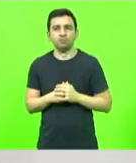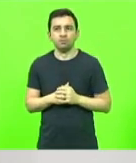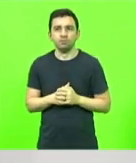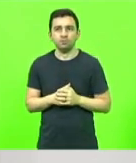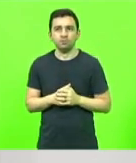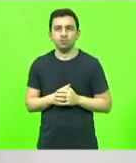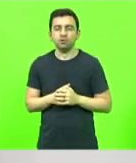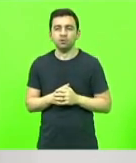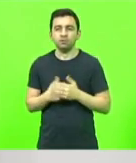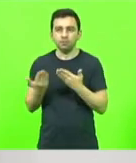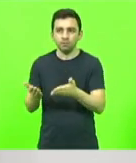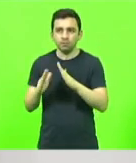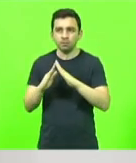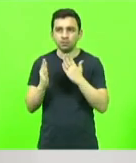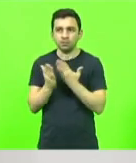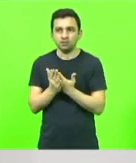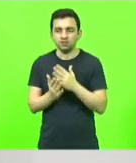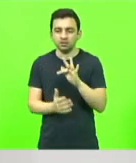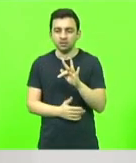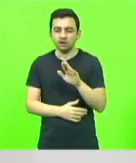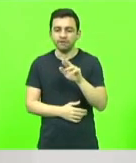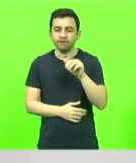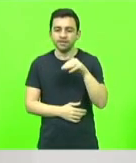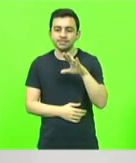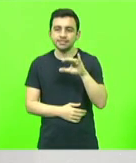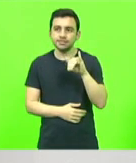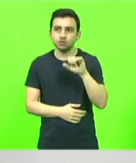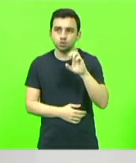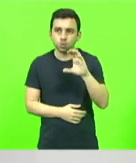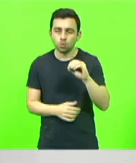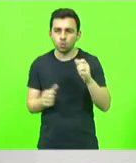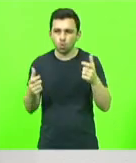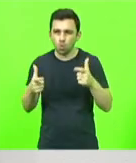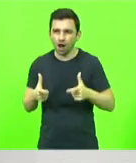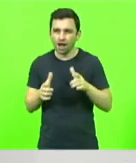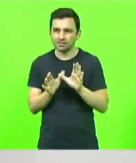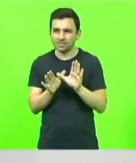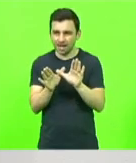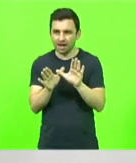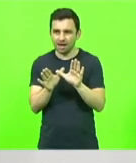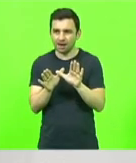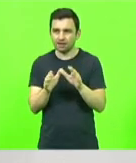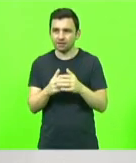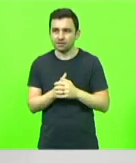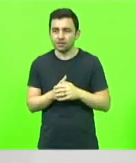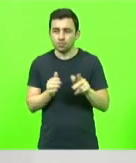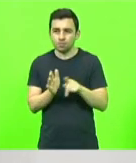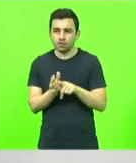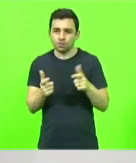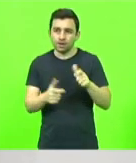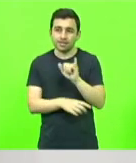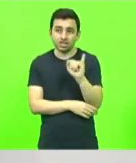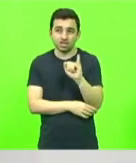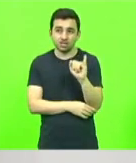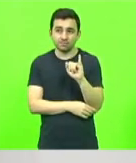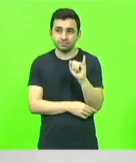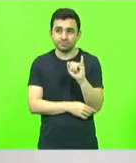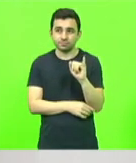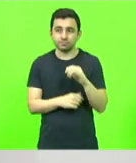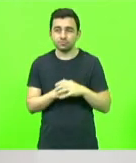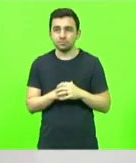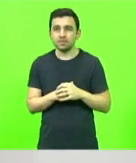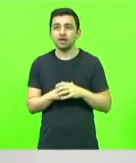escola Francisco de Paula Seara de Itajaí criou um